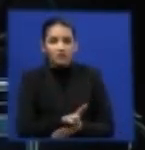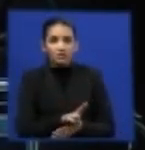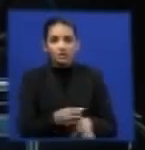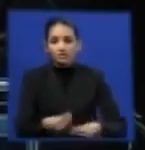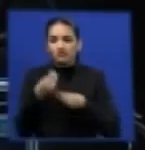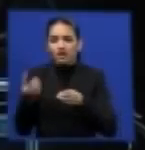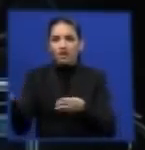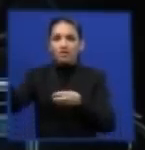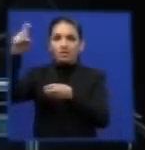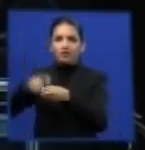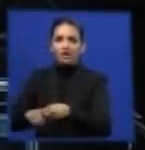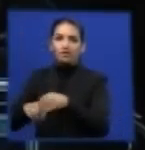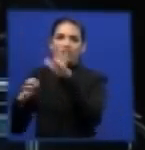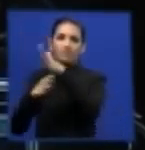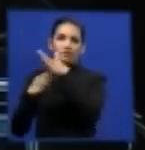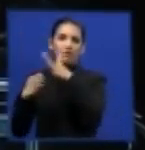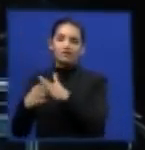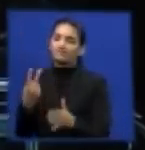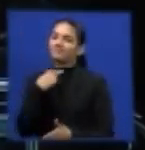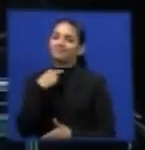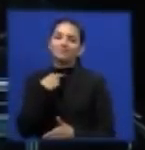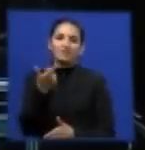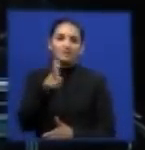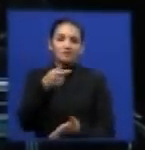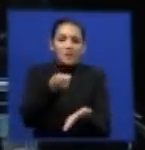a entregar o pneu usado para que ela possa dar destinação.